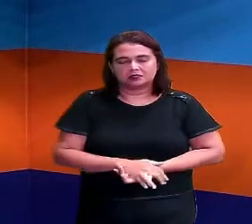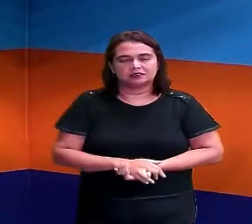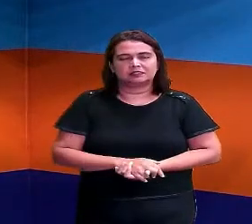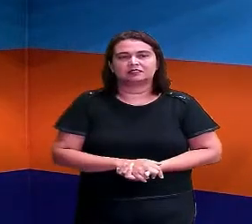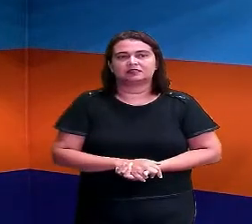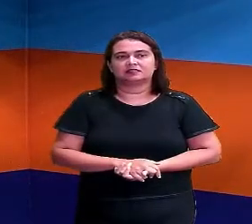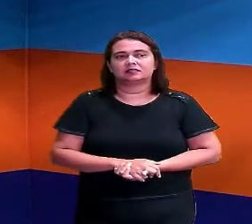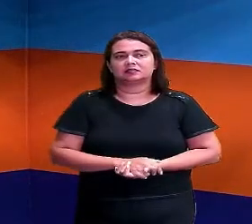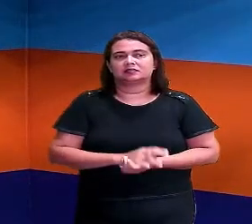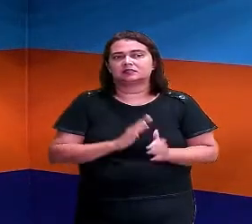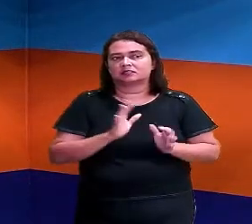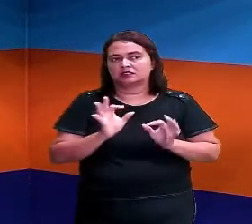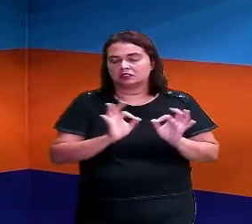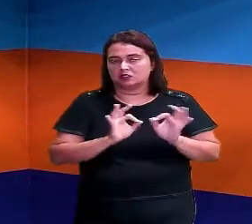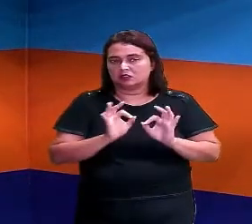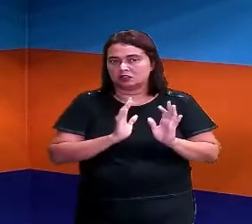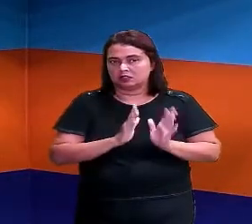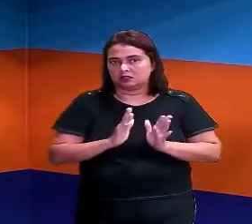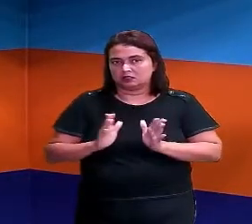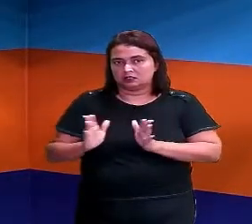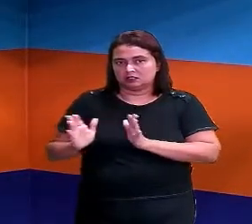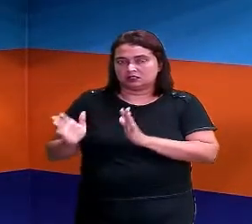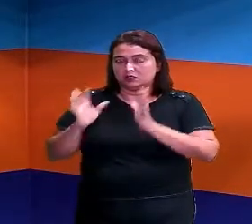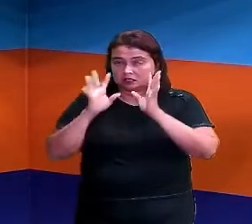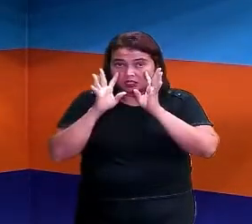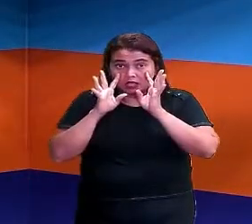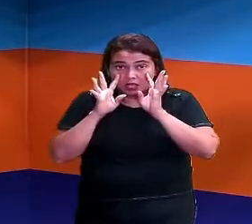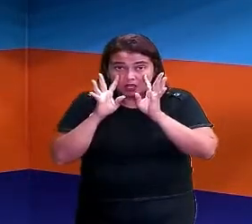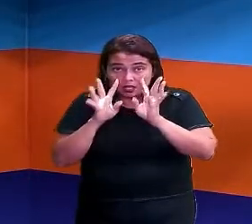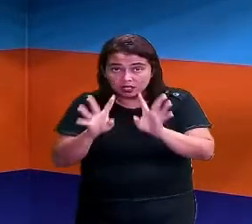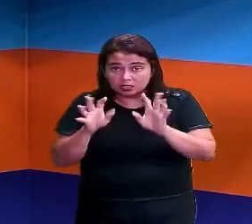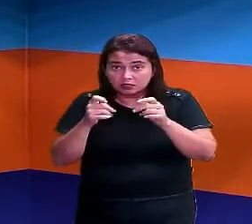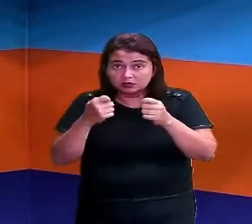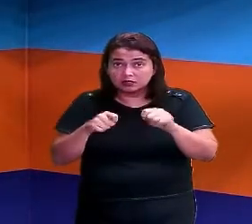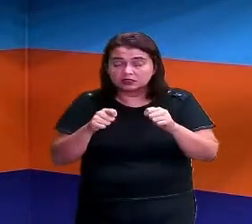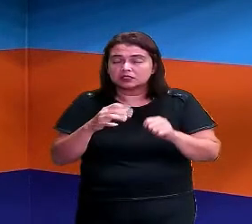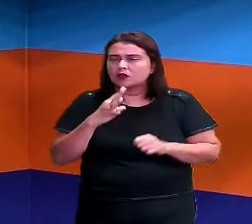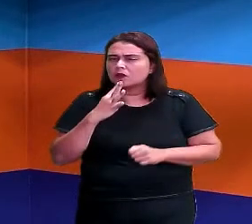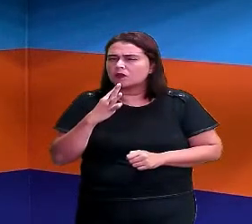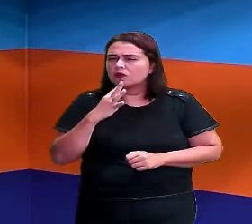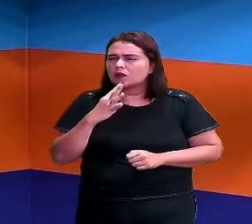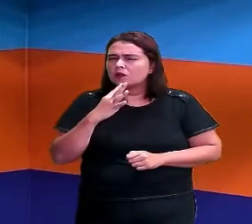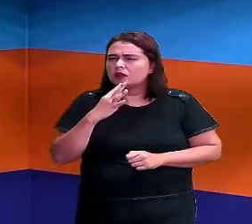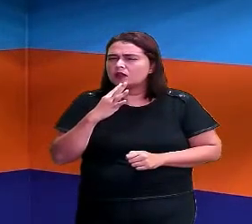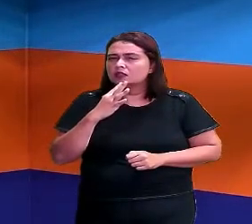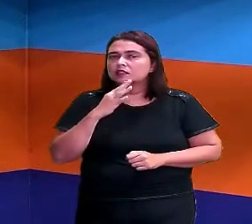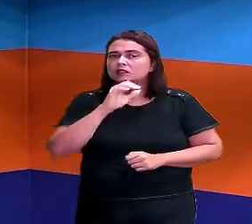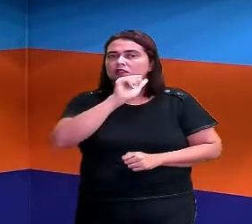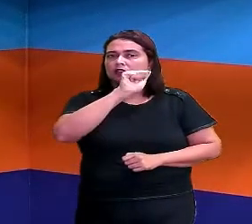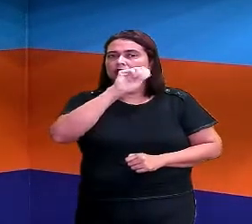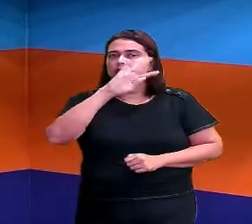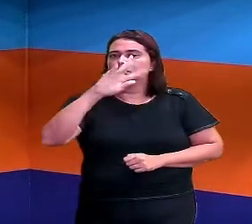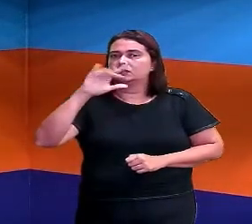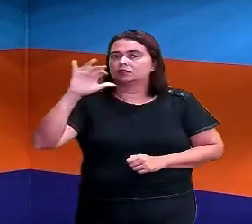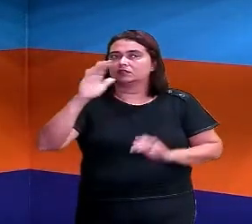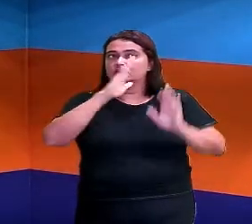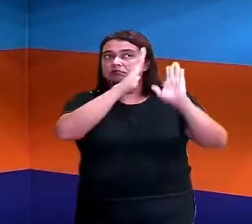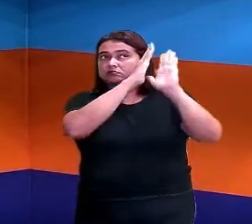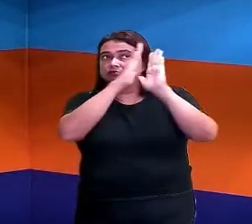gente coloca na ordem alfabética. É só ter atenção, conhecer a ordem das letrinhas do